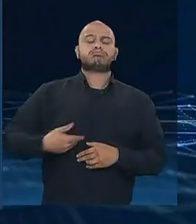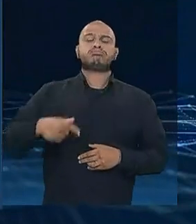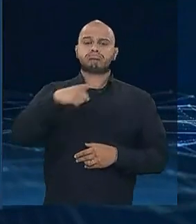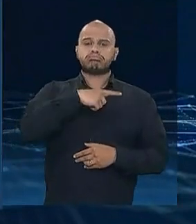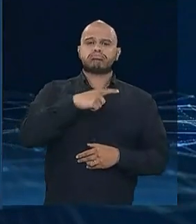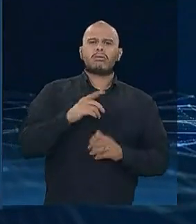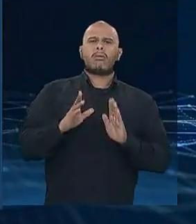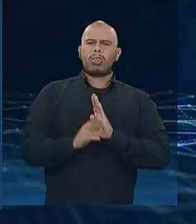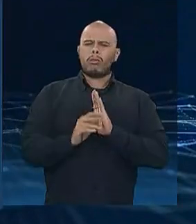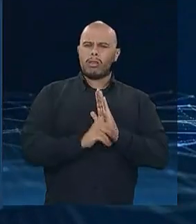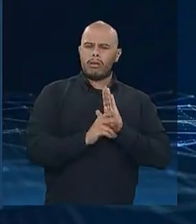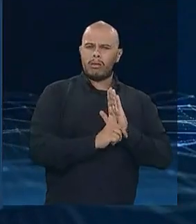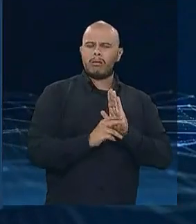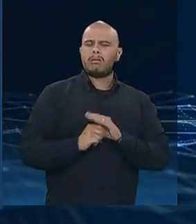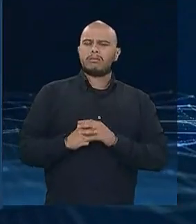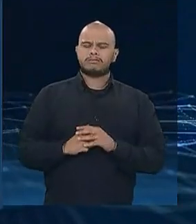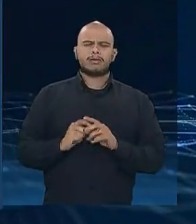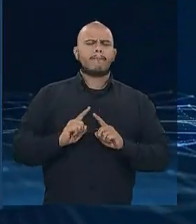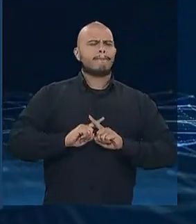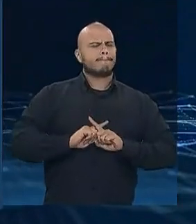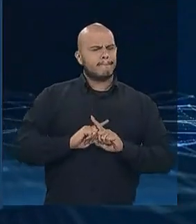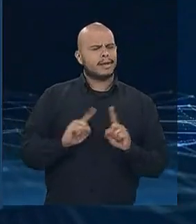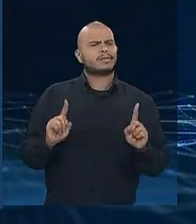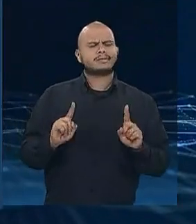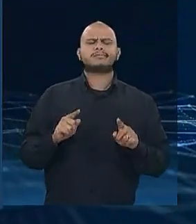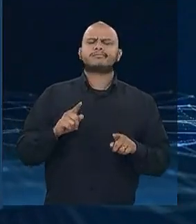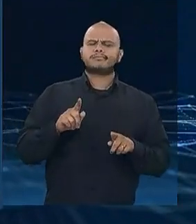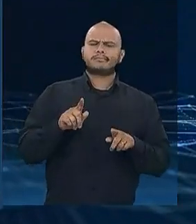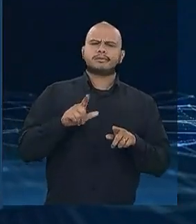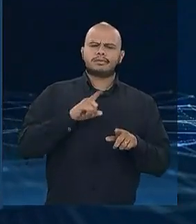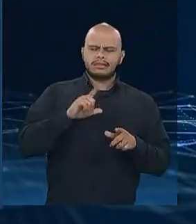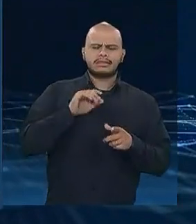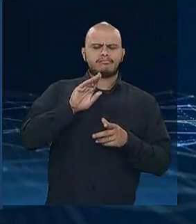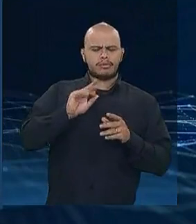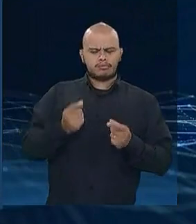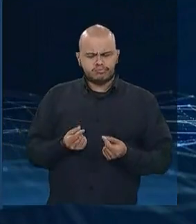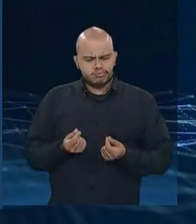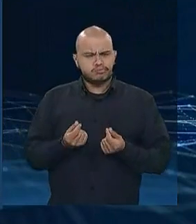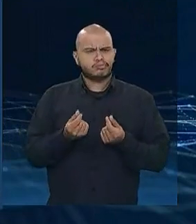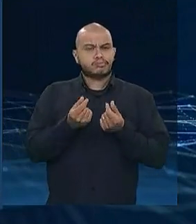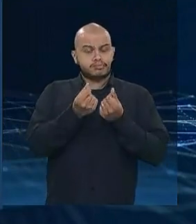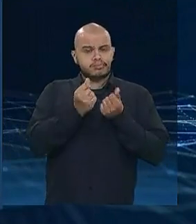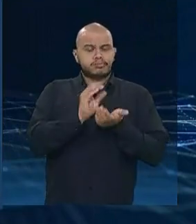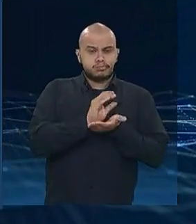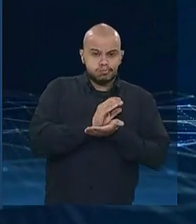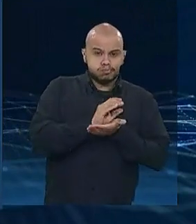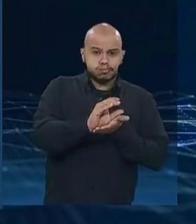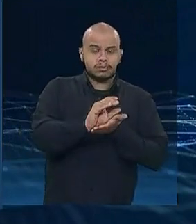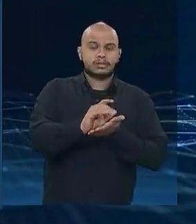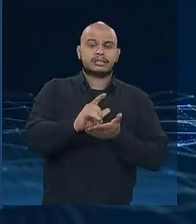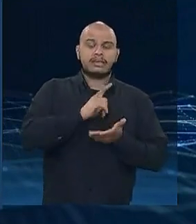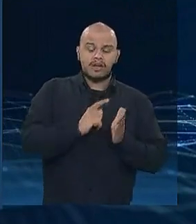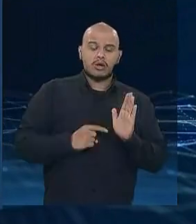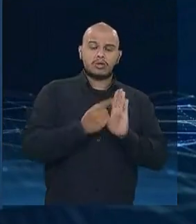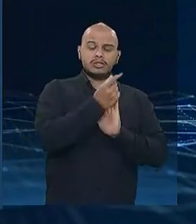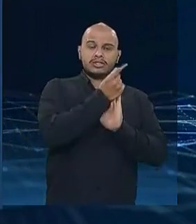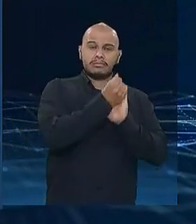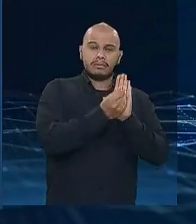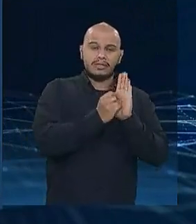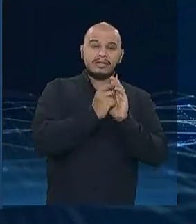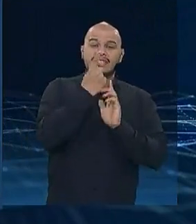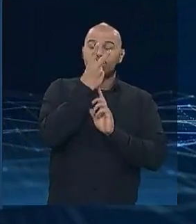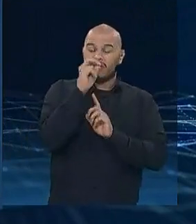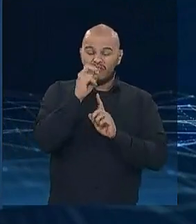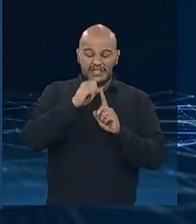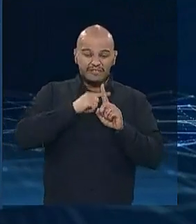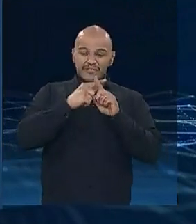Mais ainda, esse montante é equivalente a 120 vezes o orçamento do Ministério da Infraestrutura. E eu